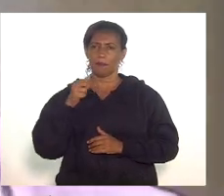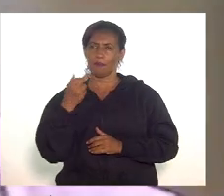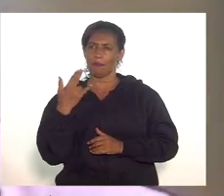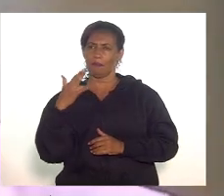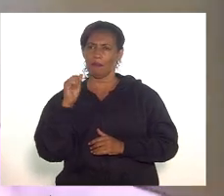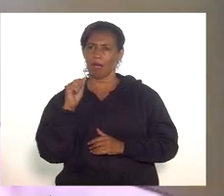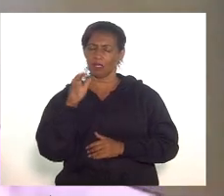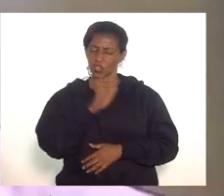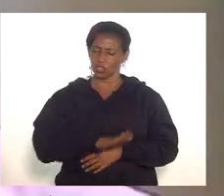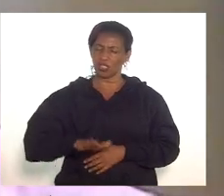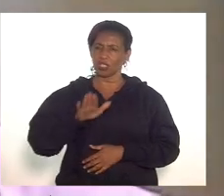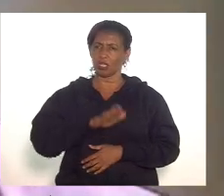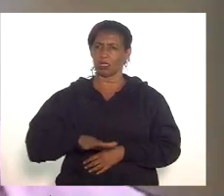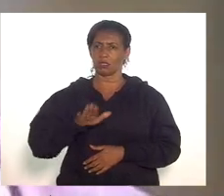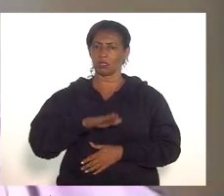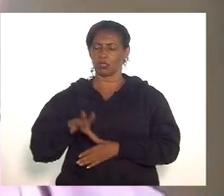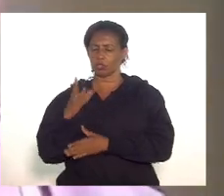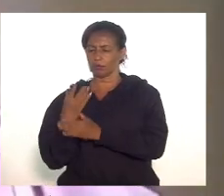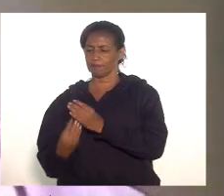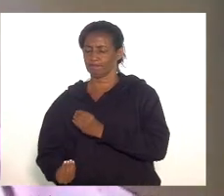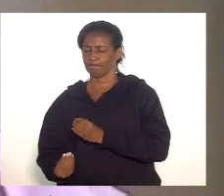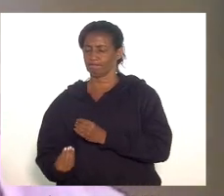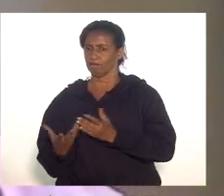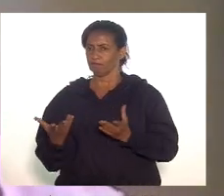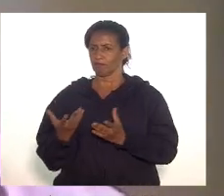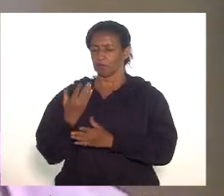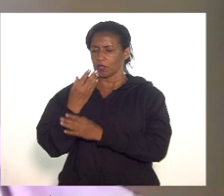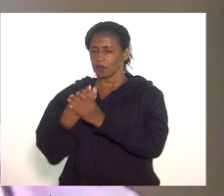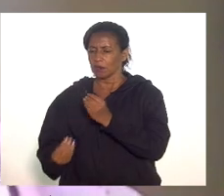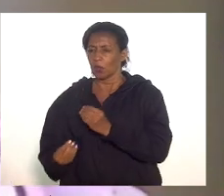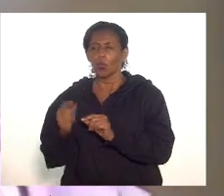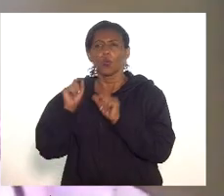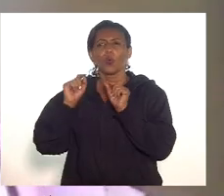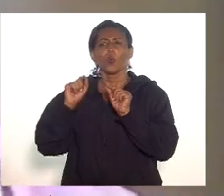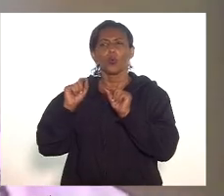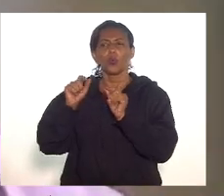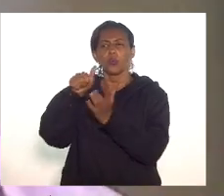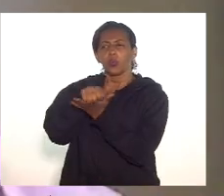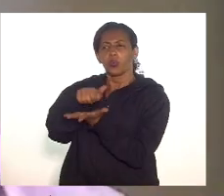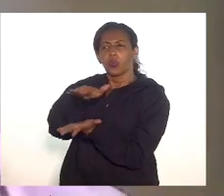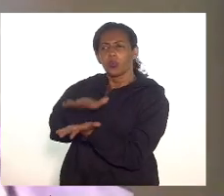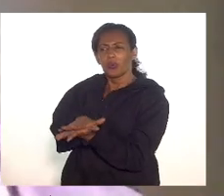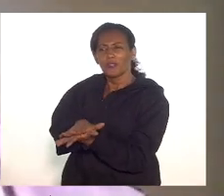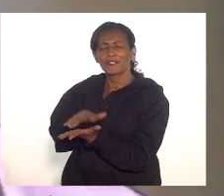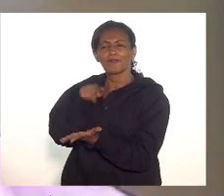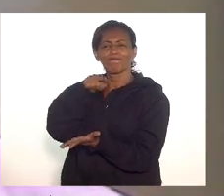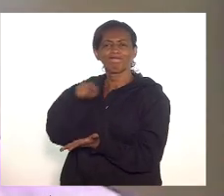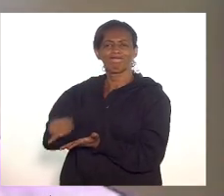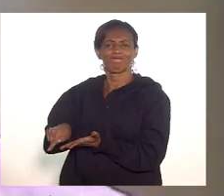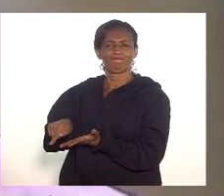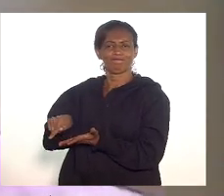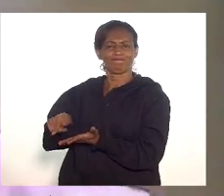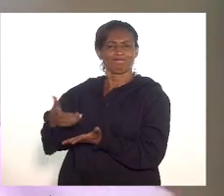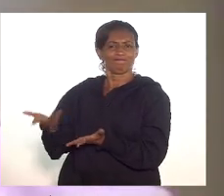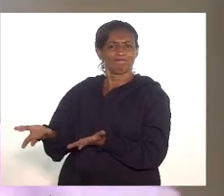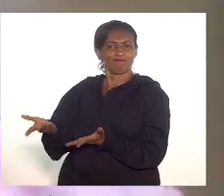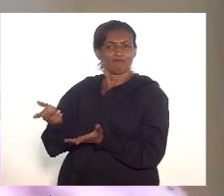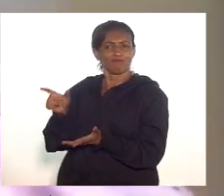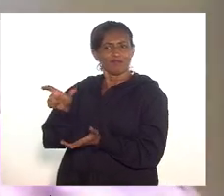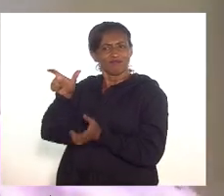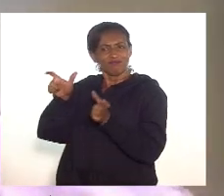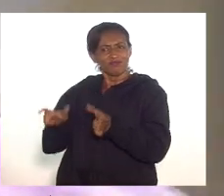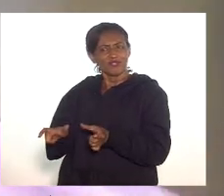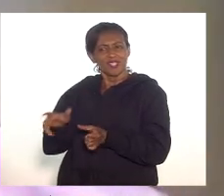crianças no estado do Rio de Janeiro. Não só o desaparecimento, mas o que isso acarreta, o que isso causa, quais são as consequências decorrentes